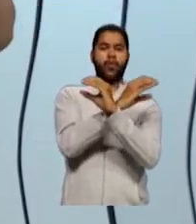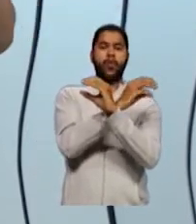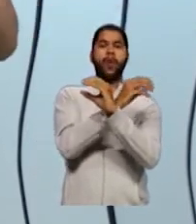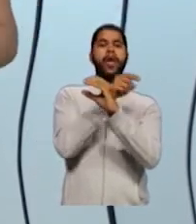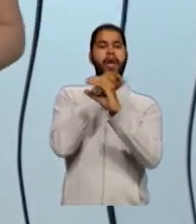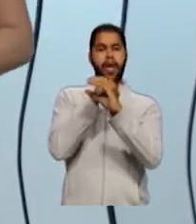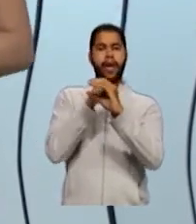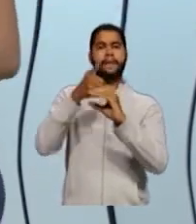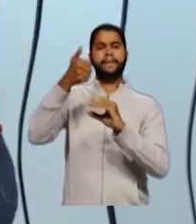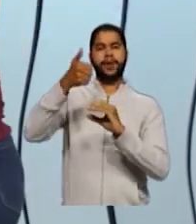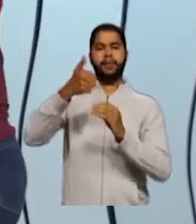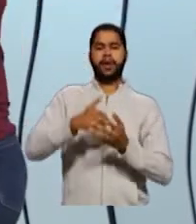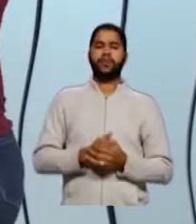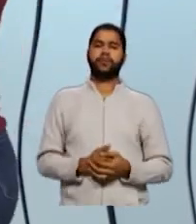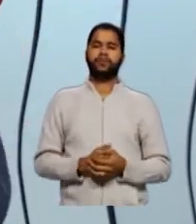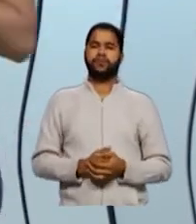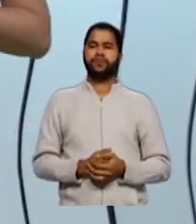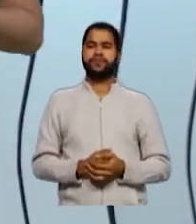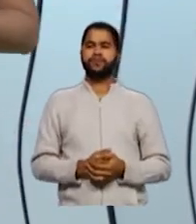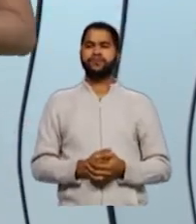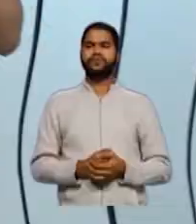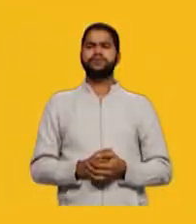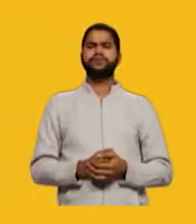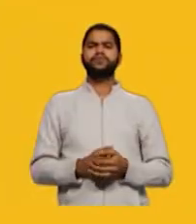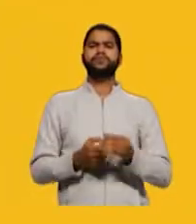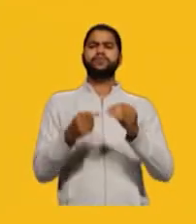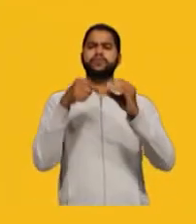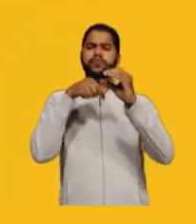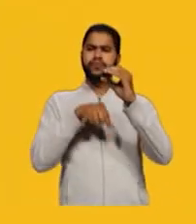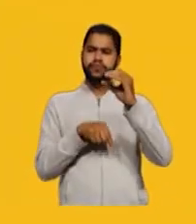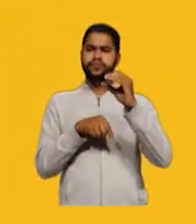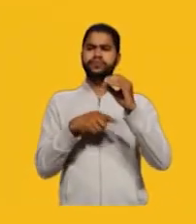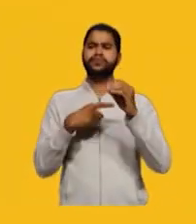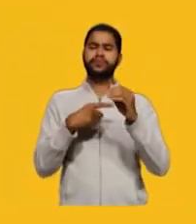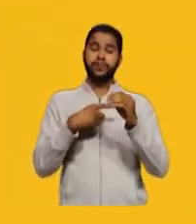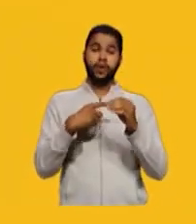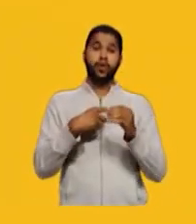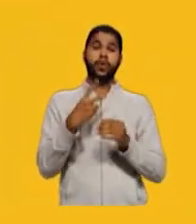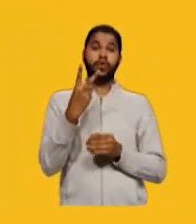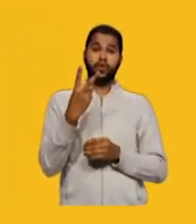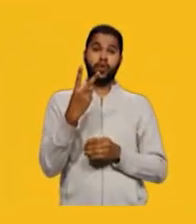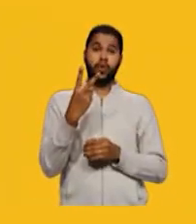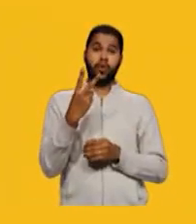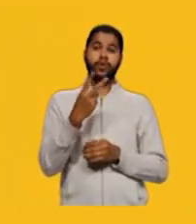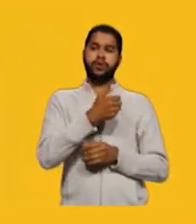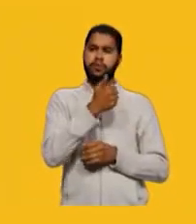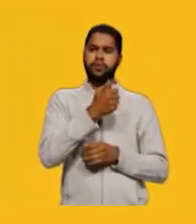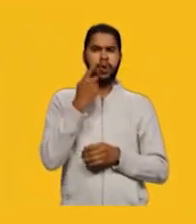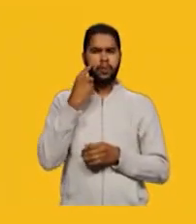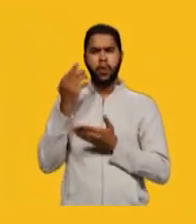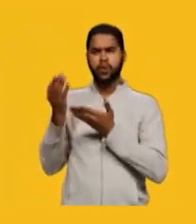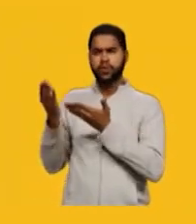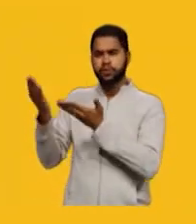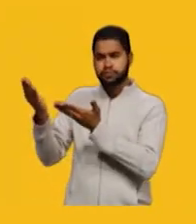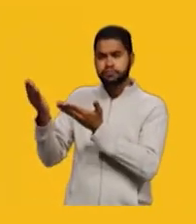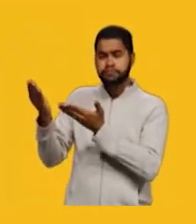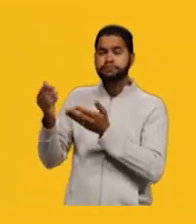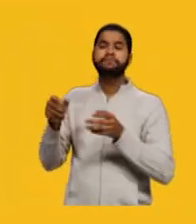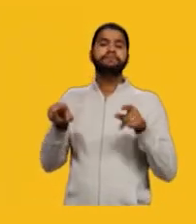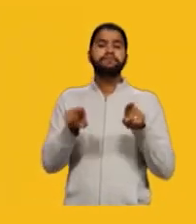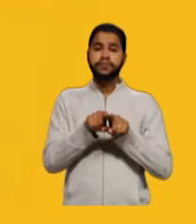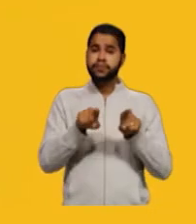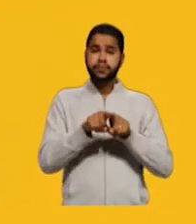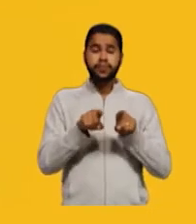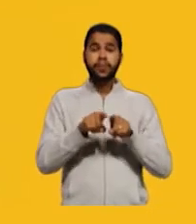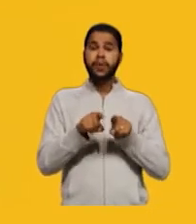carbono primário. E o de baixo? Eu tenho dois carbonos primários, como vocês podem ver, e eu tenho um